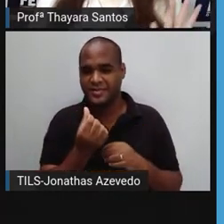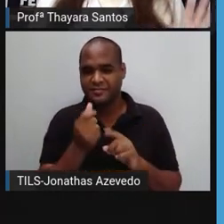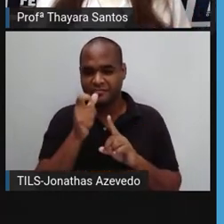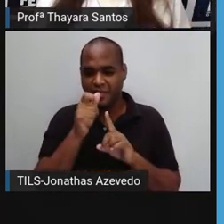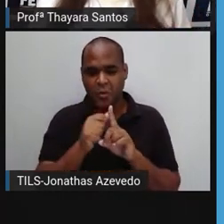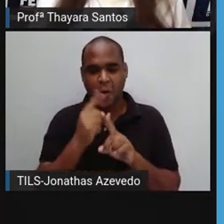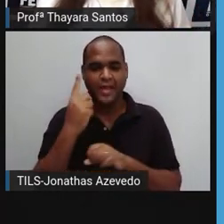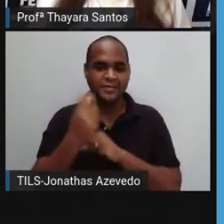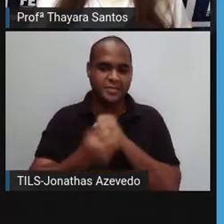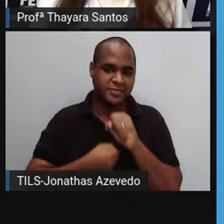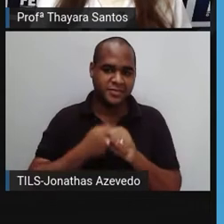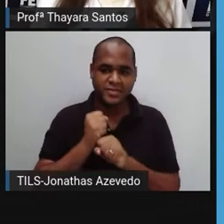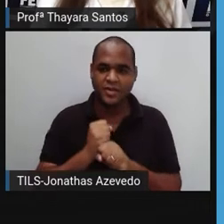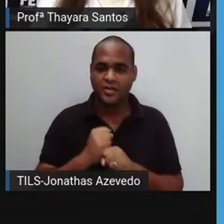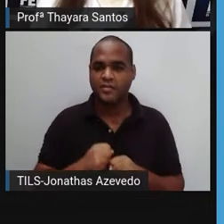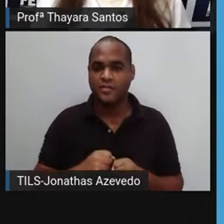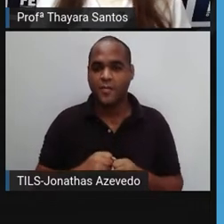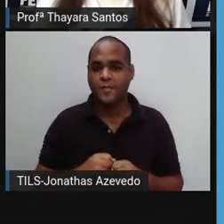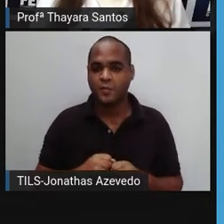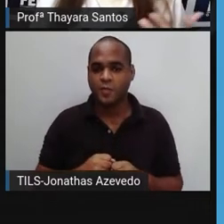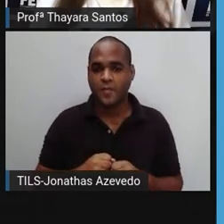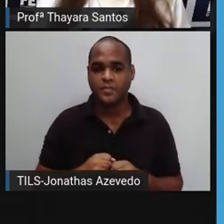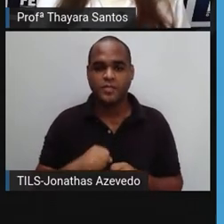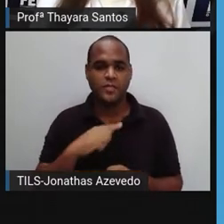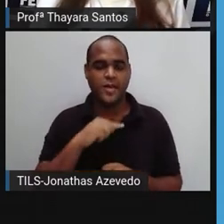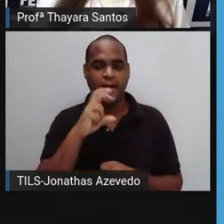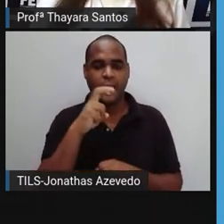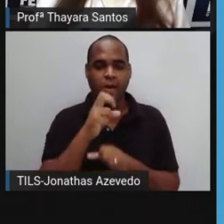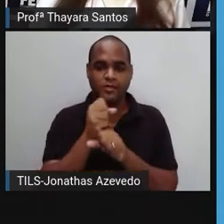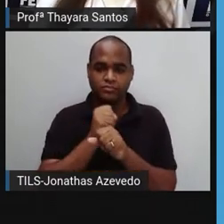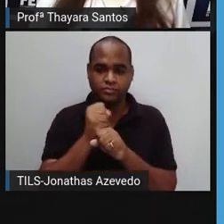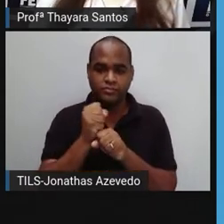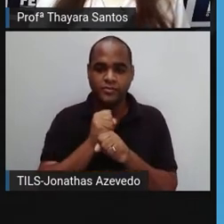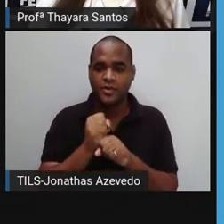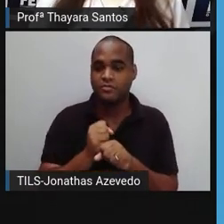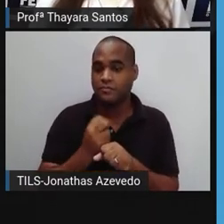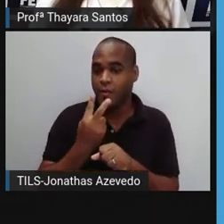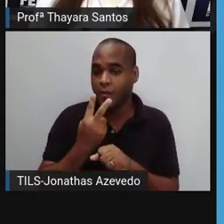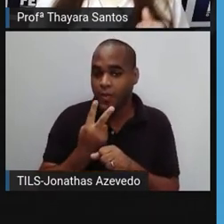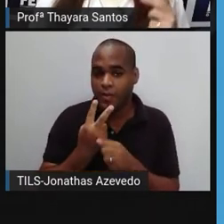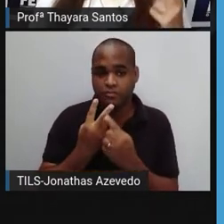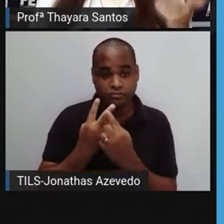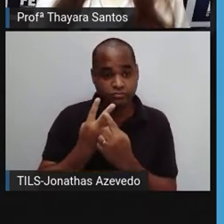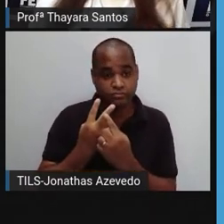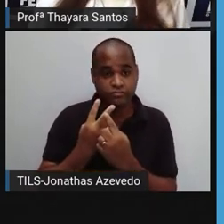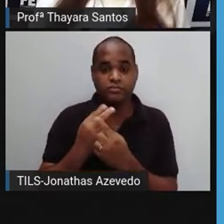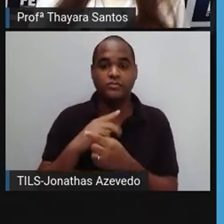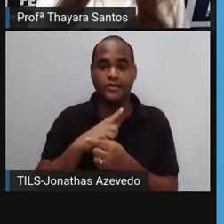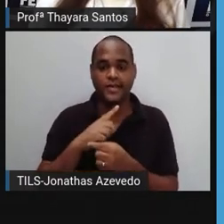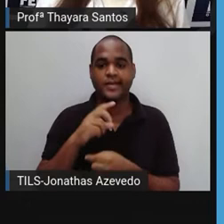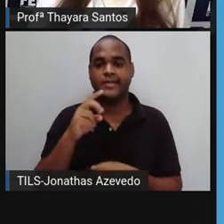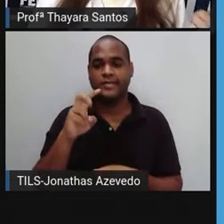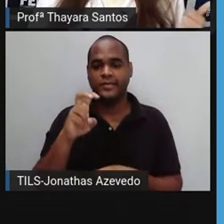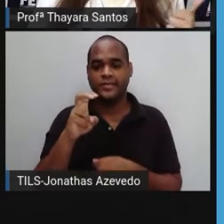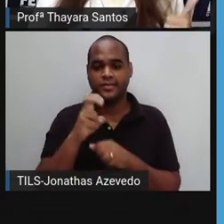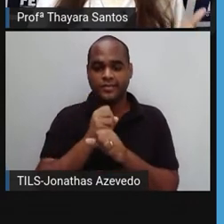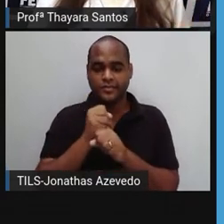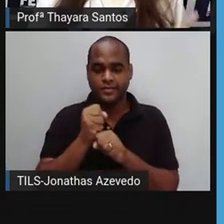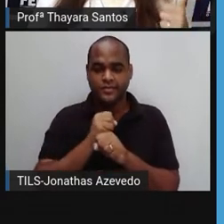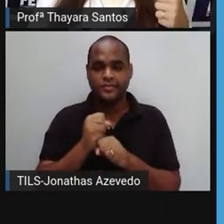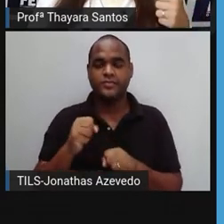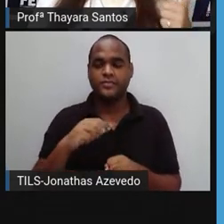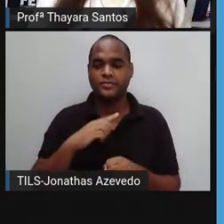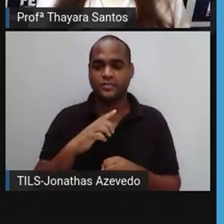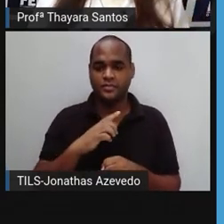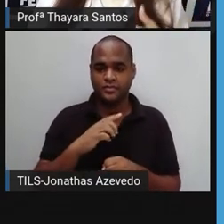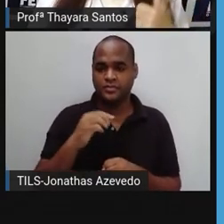O chiclete leva mais ou menos cinco anos. A ponteira do cigarro leva cinco anos. A madeira pintada e treze